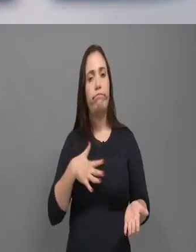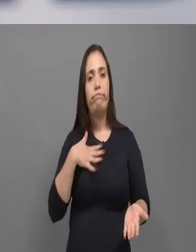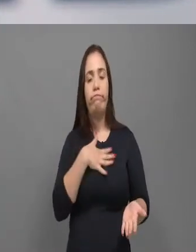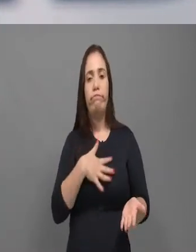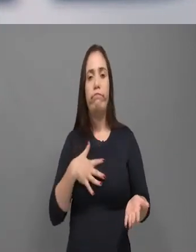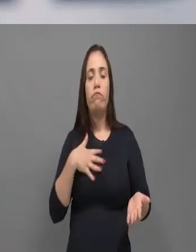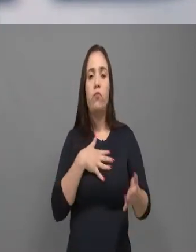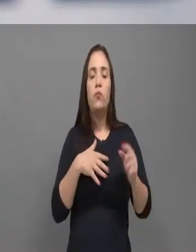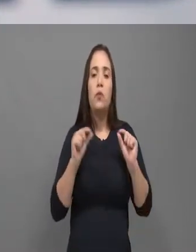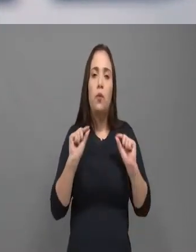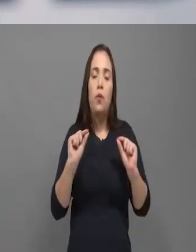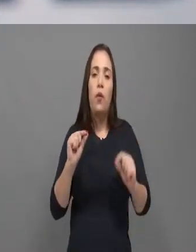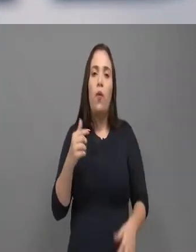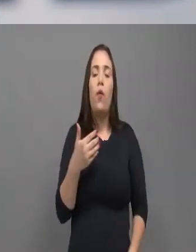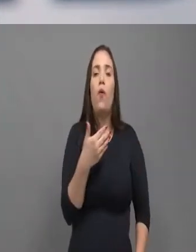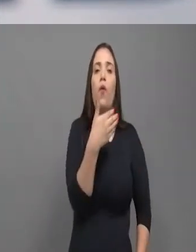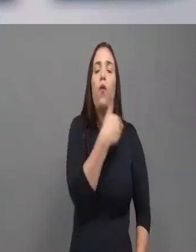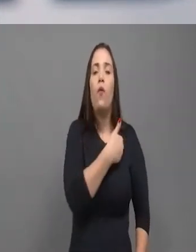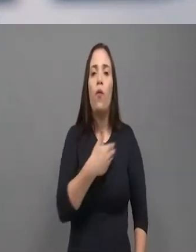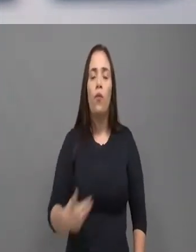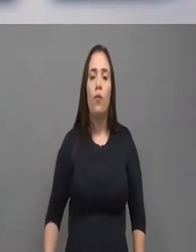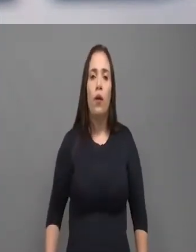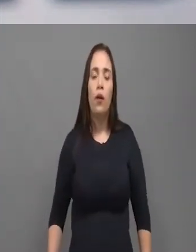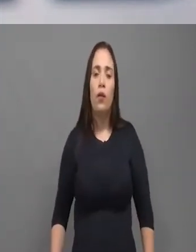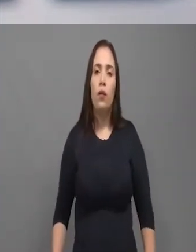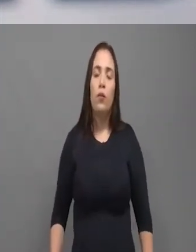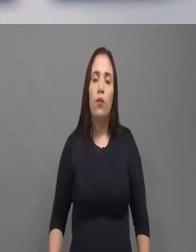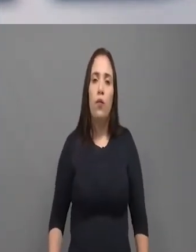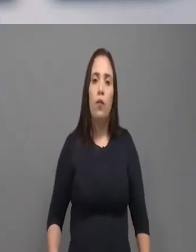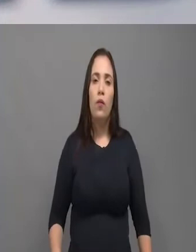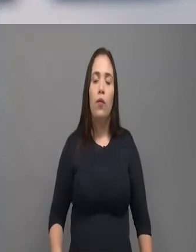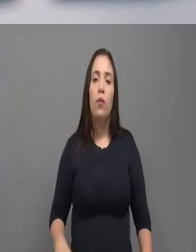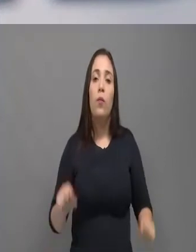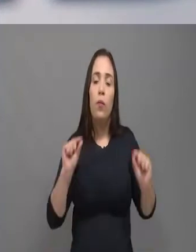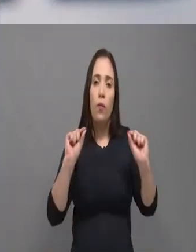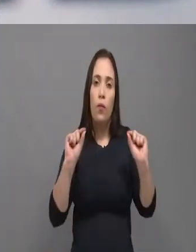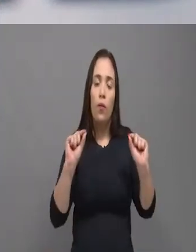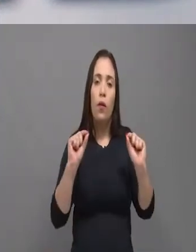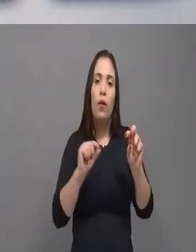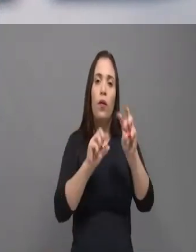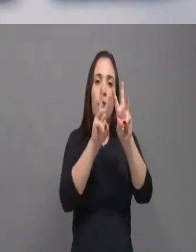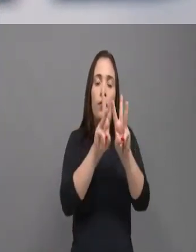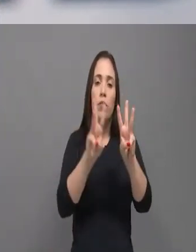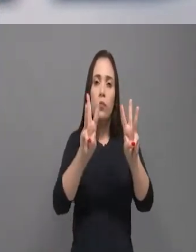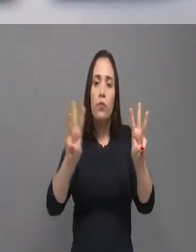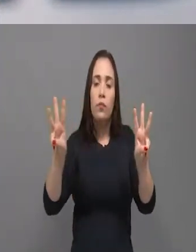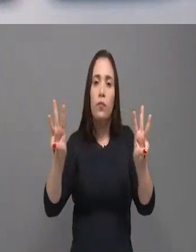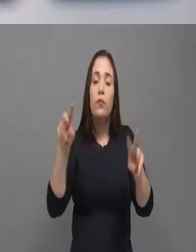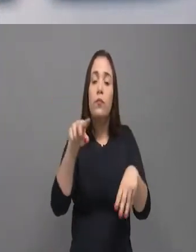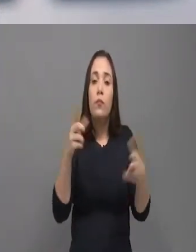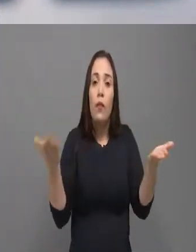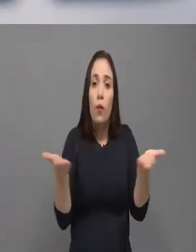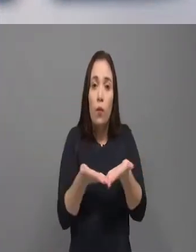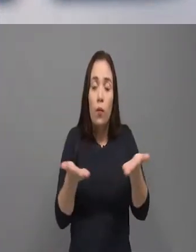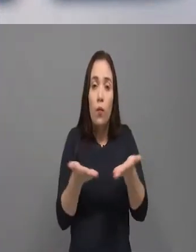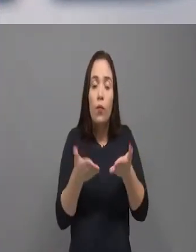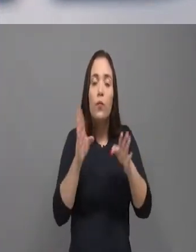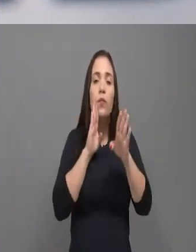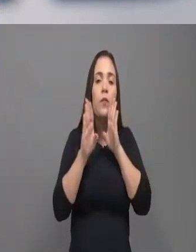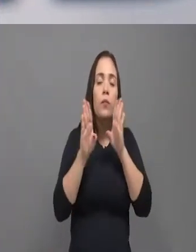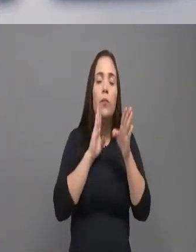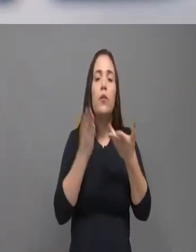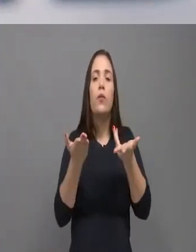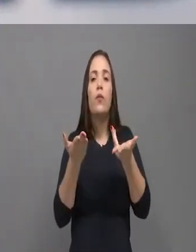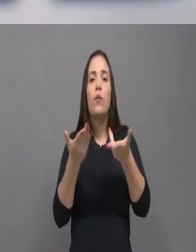quando ela é usada por bem, ela representa uma coisa impressionante. Ela é muito democrática. Para você mentir